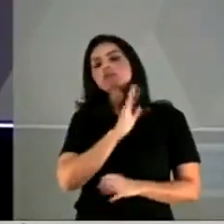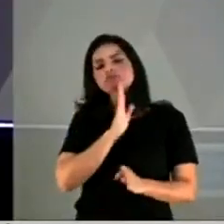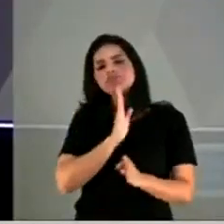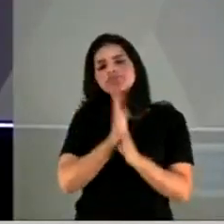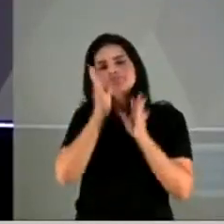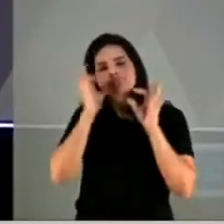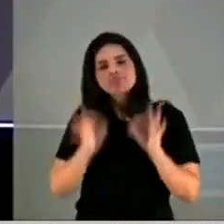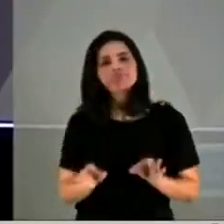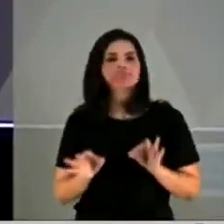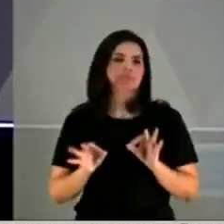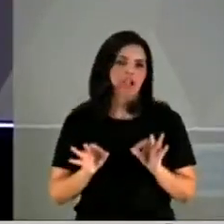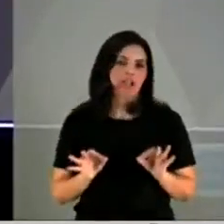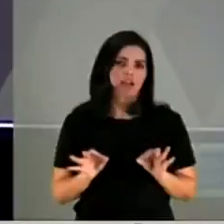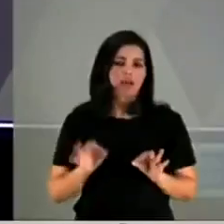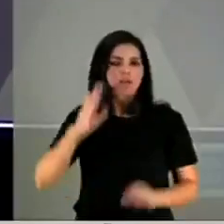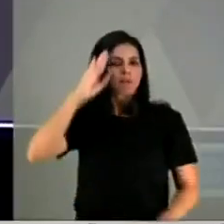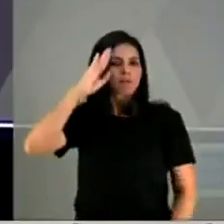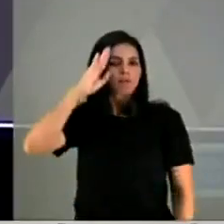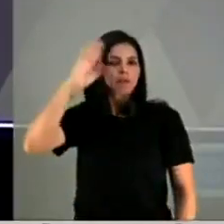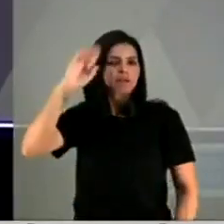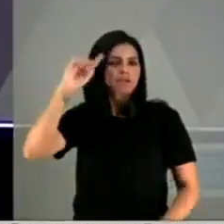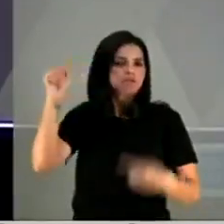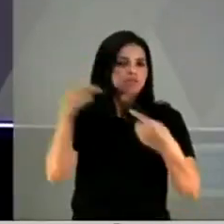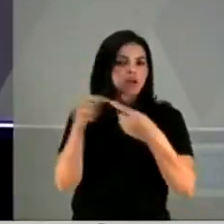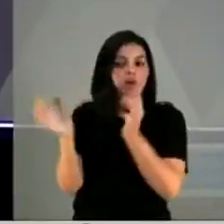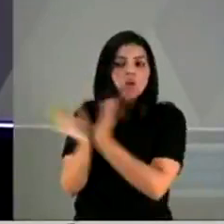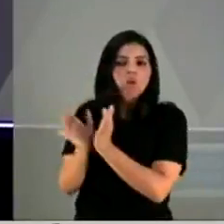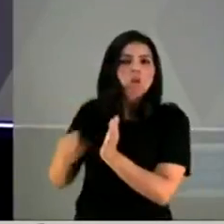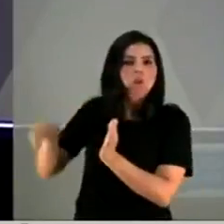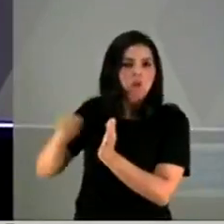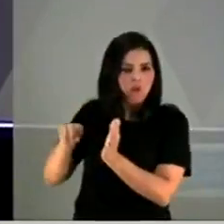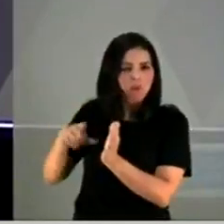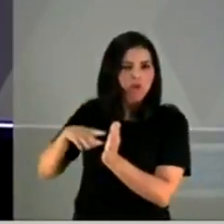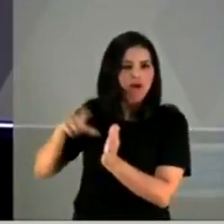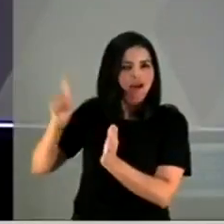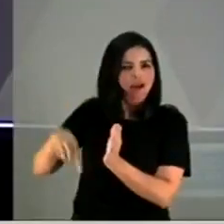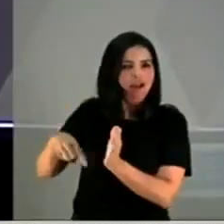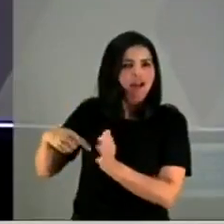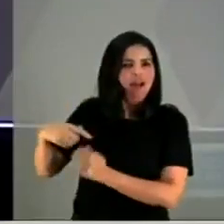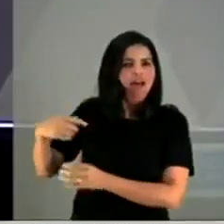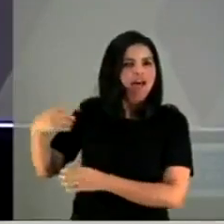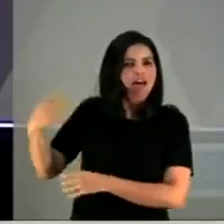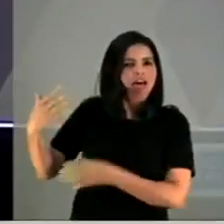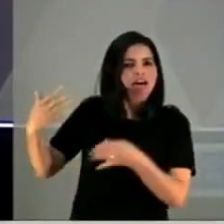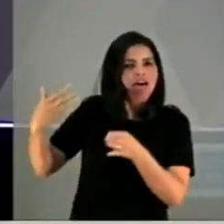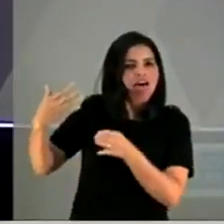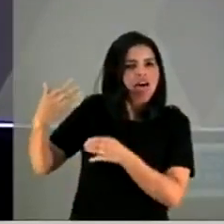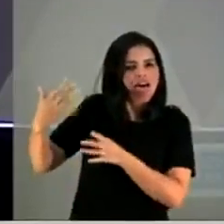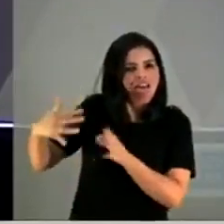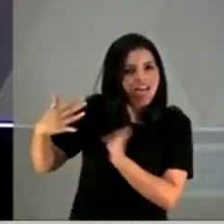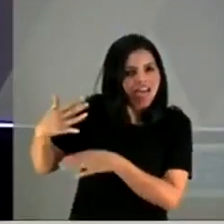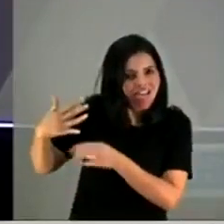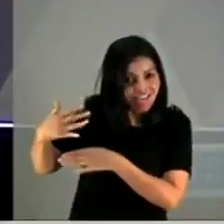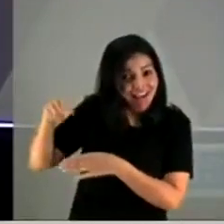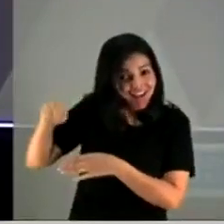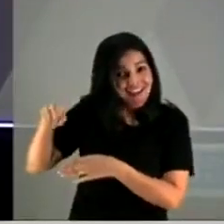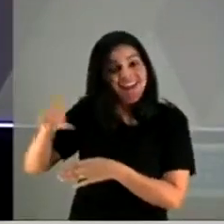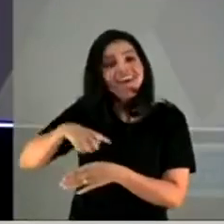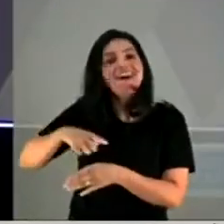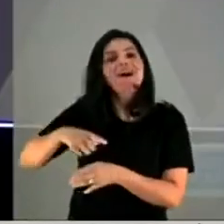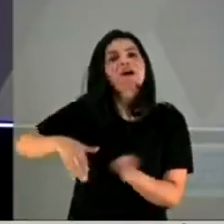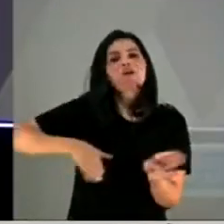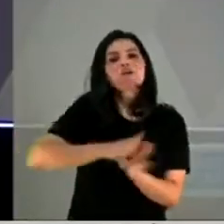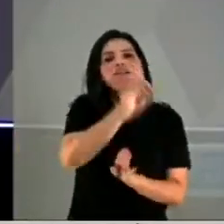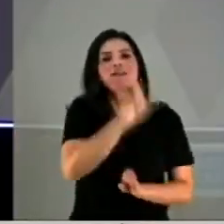que um dos principais objetivos do gabinete paralelo era o aconselhamento do presidente da